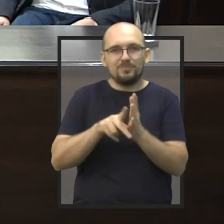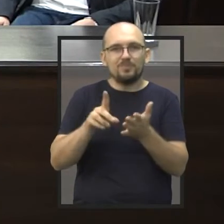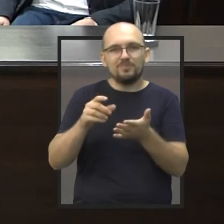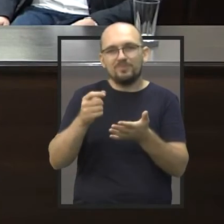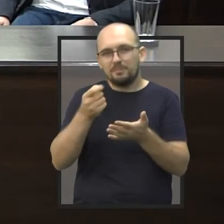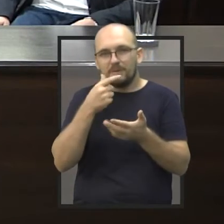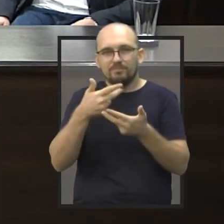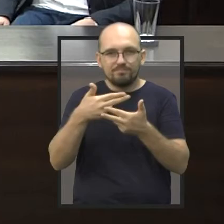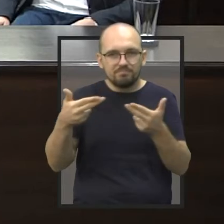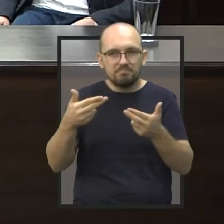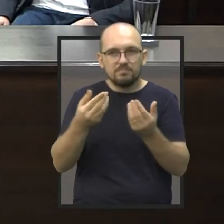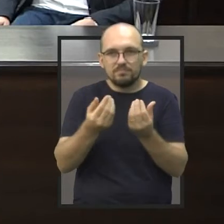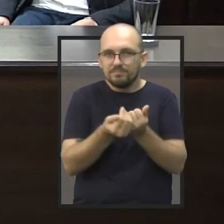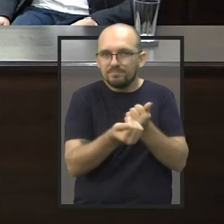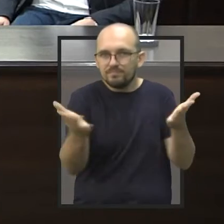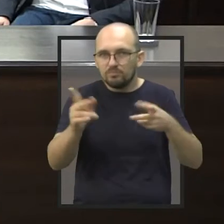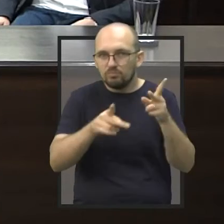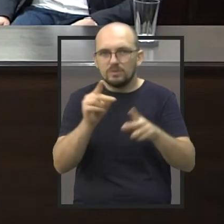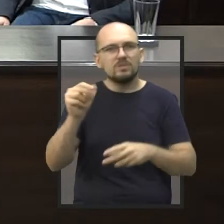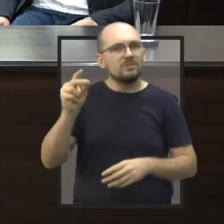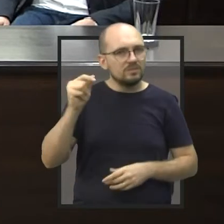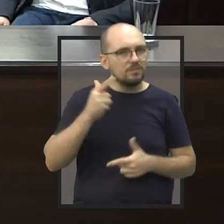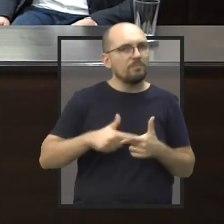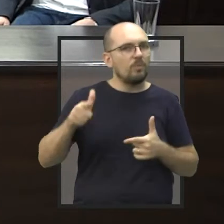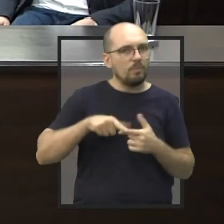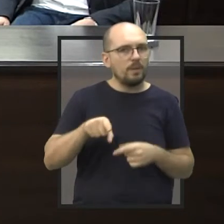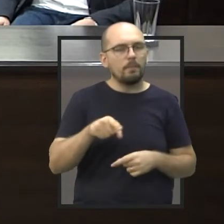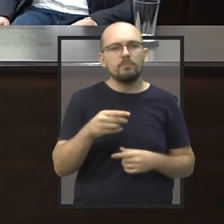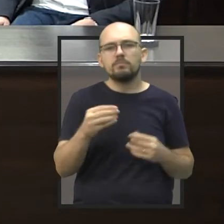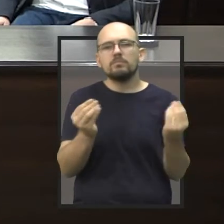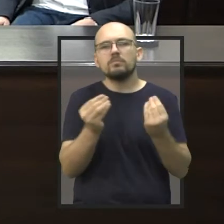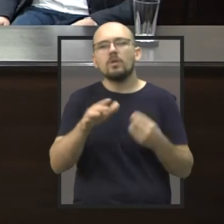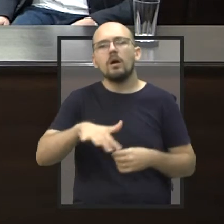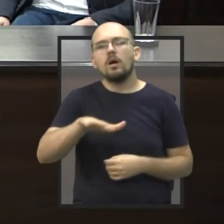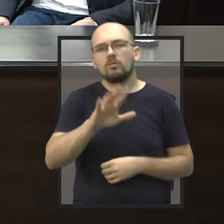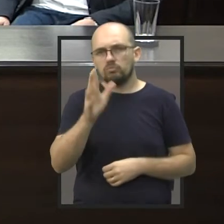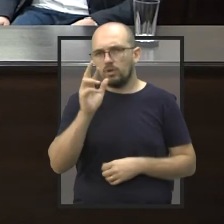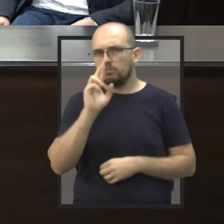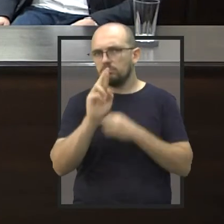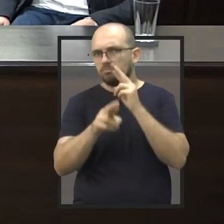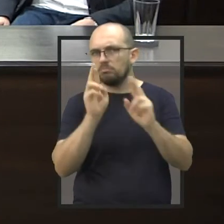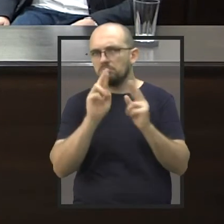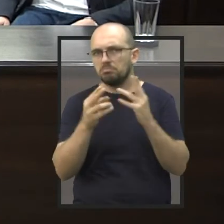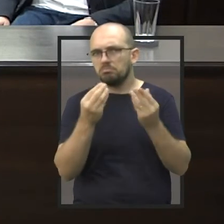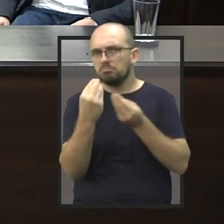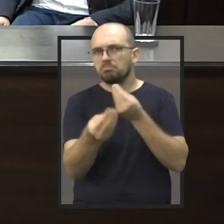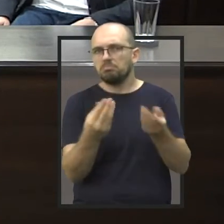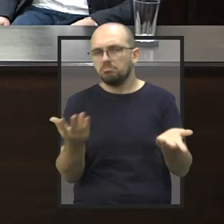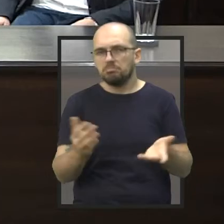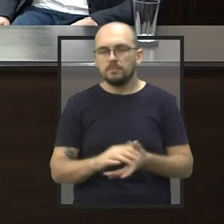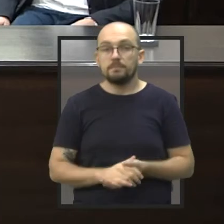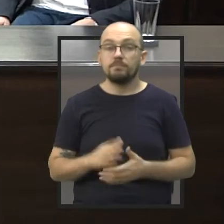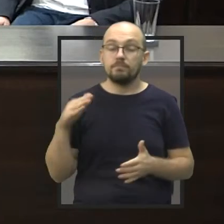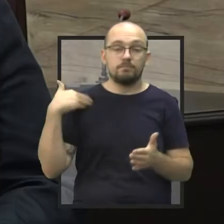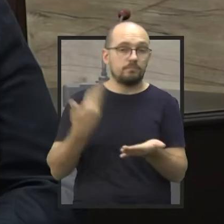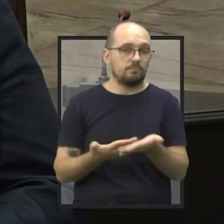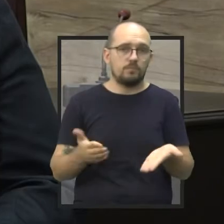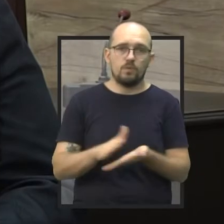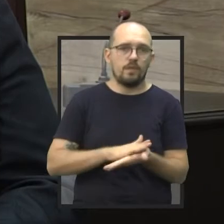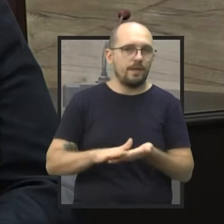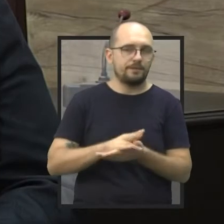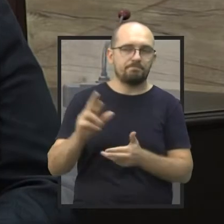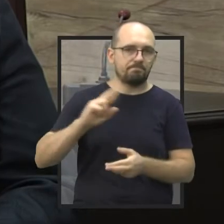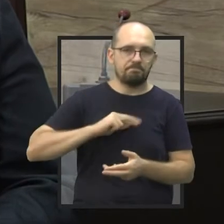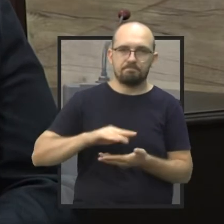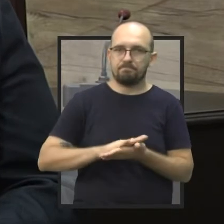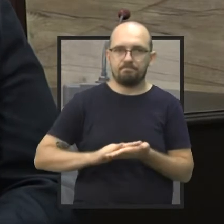Esse também já era um problema antigo. Como é que está a situação? O senhor recebeu uma resposta? Não, até o momento eu não recebi resposta a